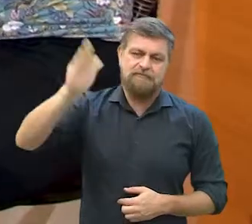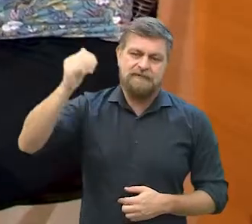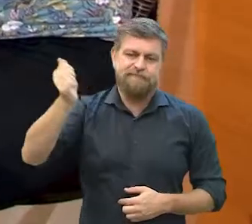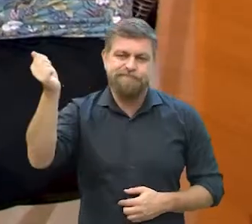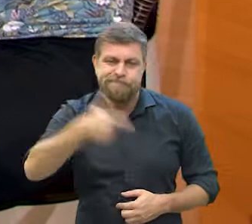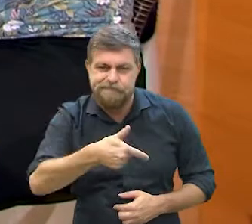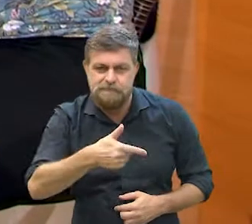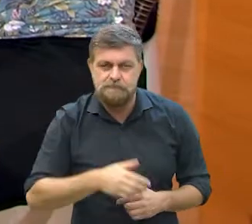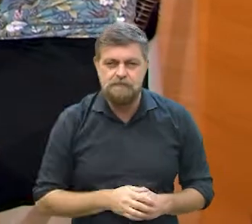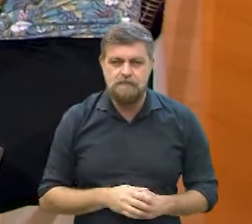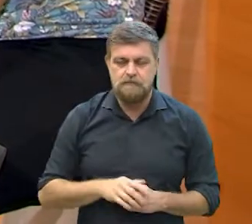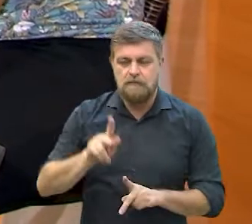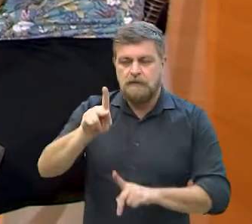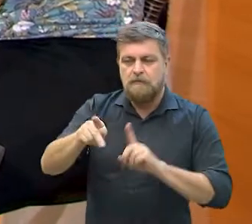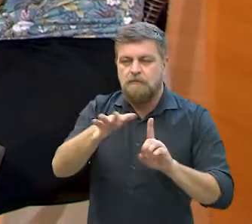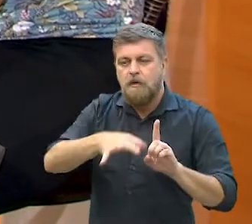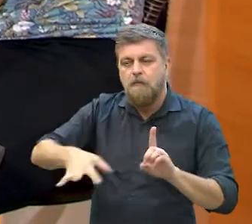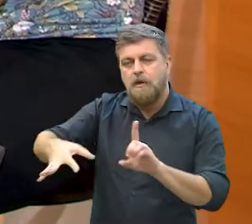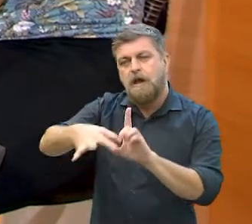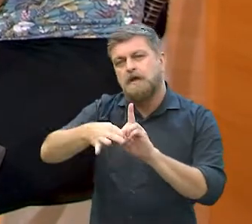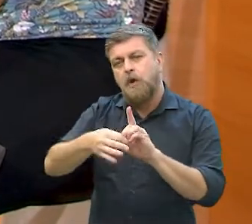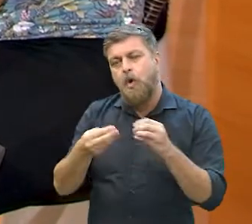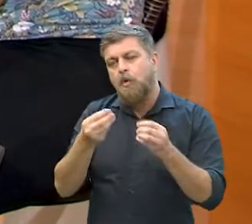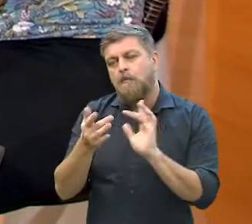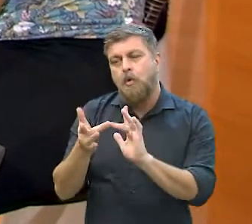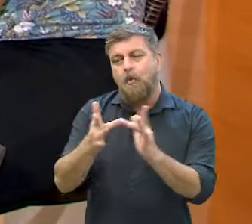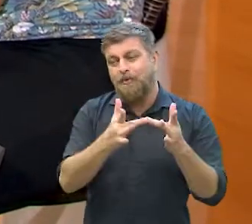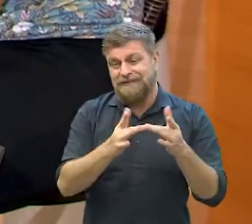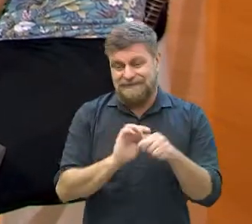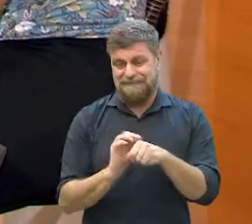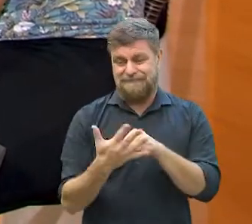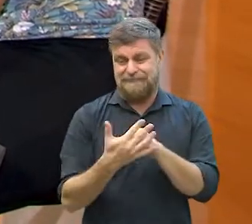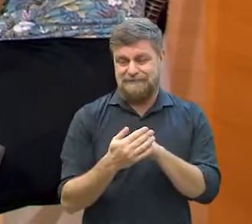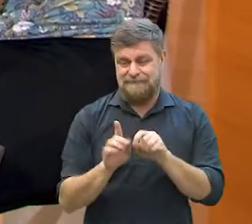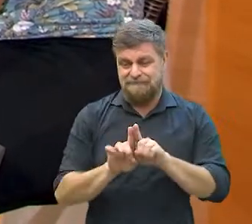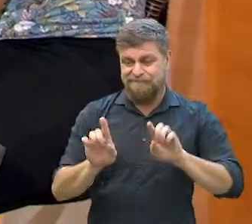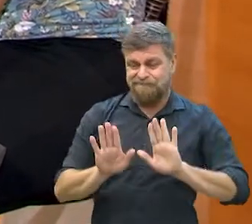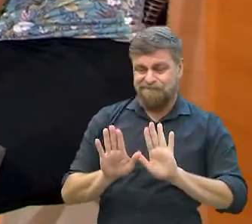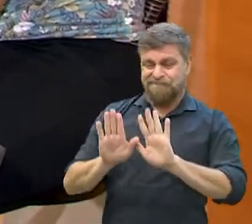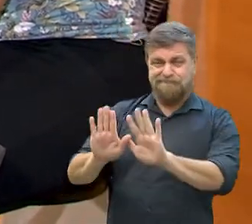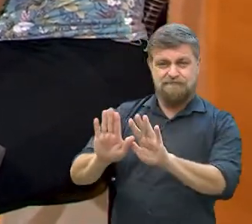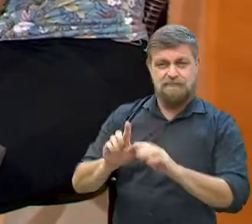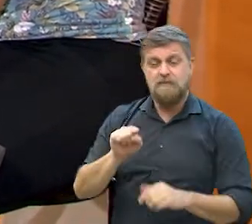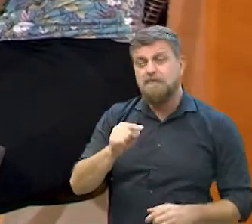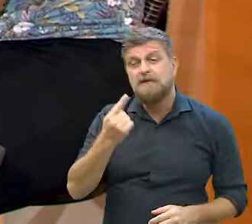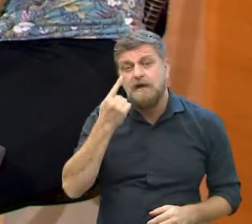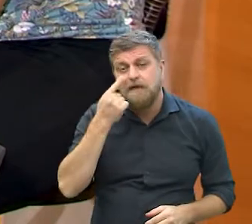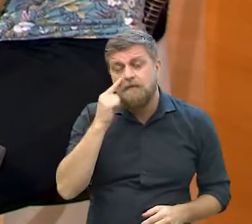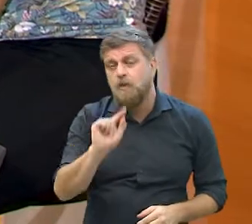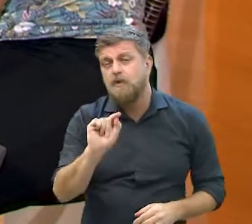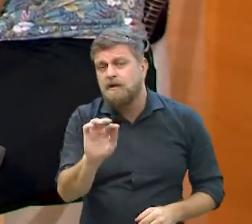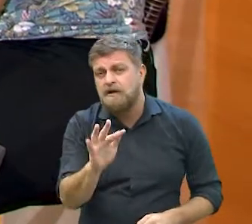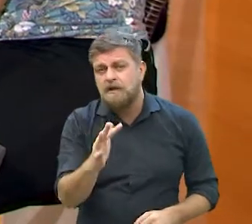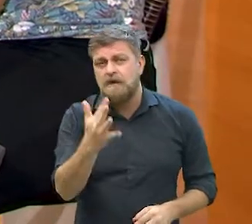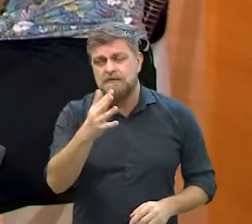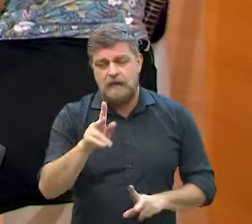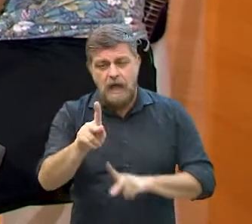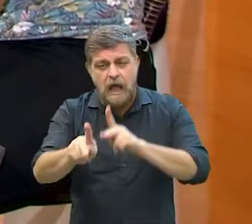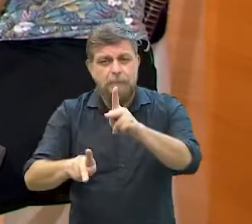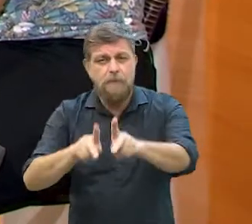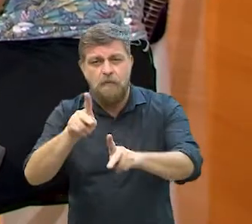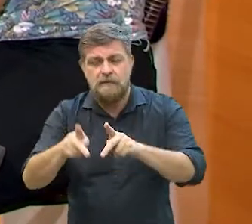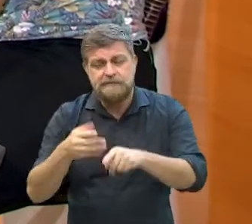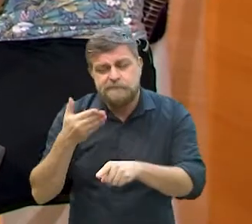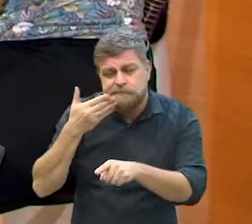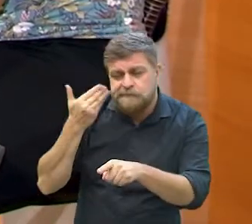E como que está o seu contato com a população esse ano, principalmente devido à pandemia, né? O que a senhora tem visto aí da